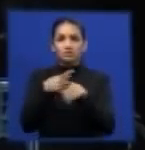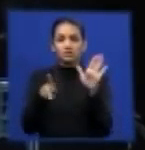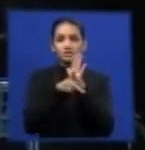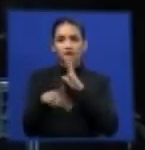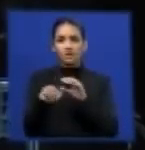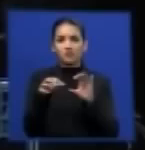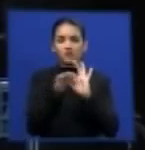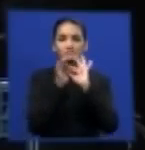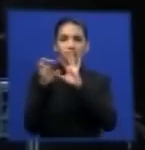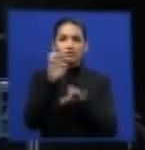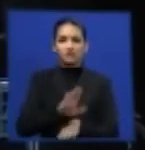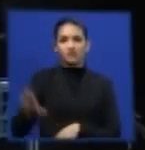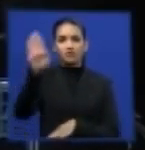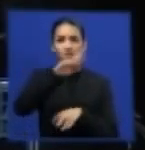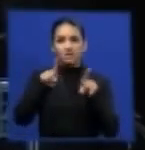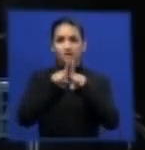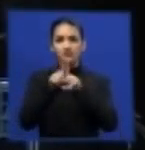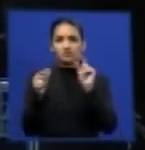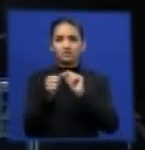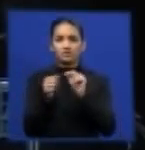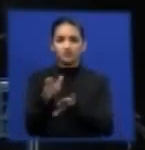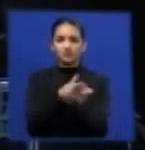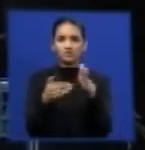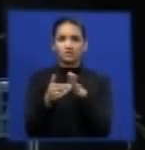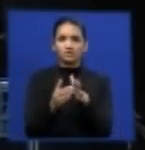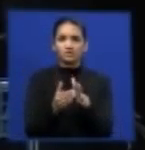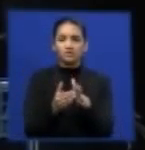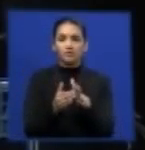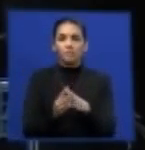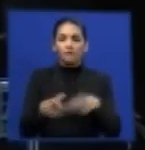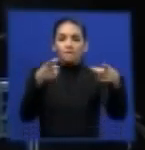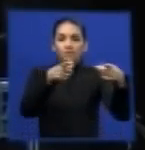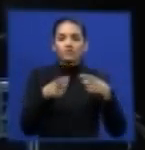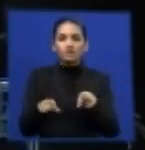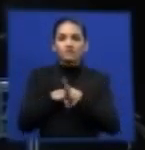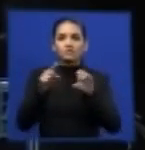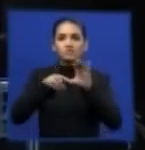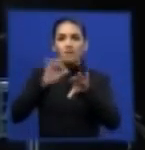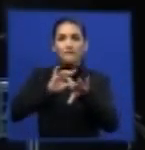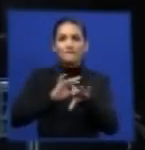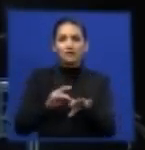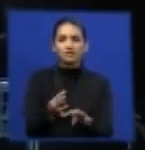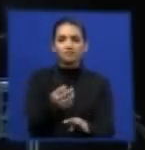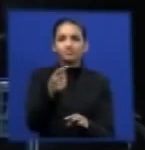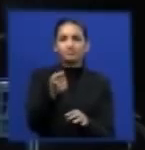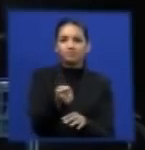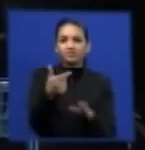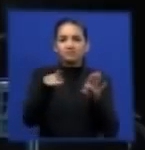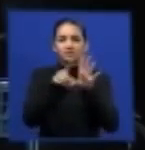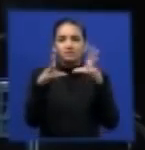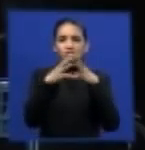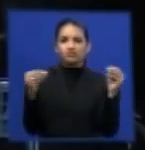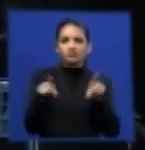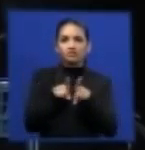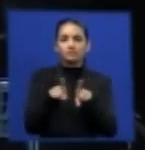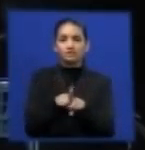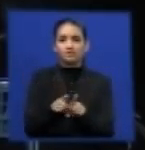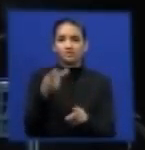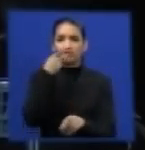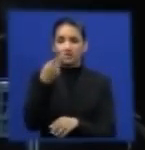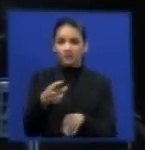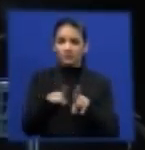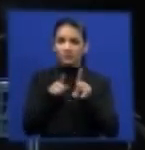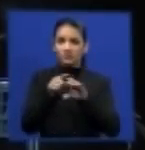antecipar a implementação das provisões das diretrizes de descarte em aterros para os pneus em final de vida, conscientizar que o pneu em final de vida é um